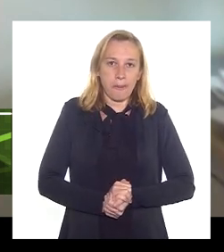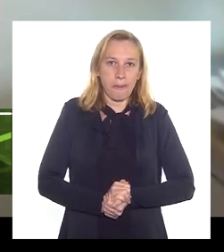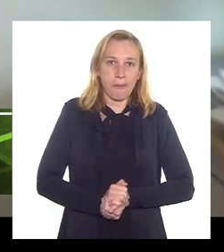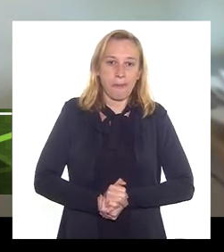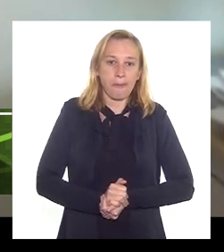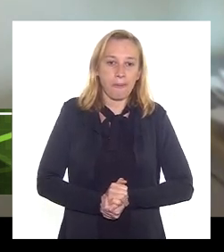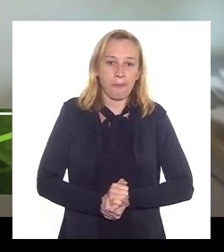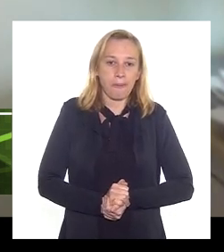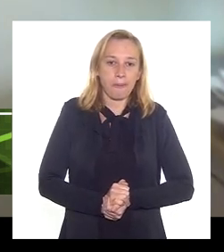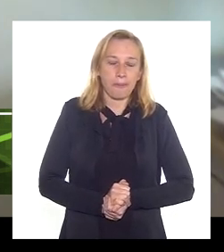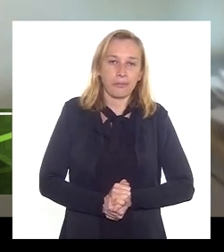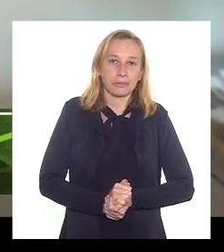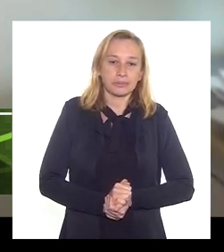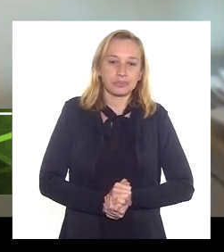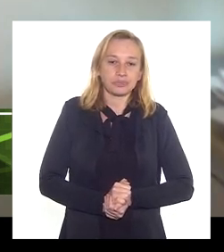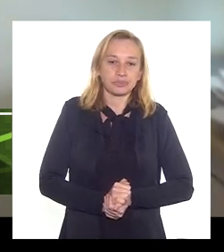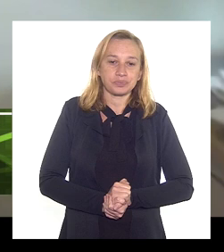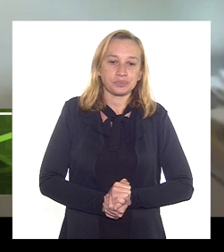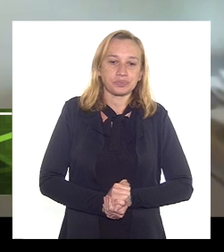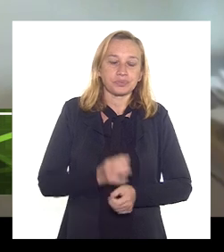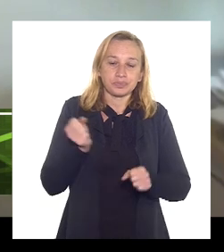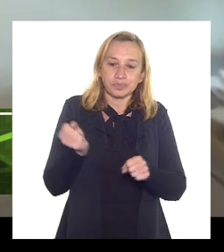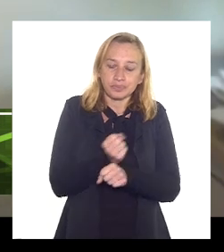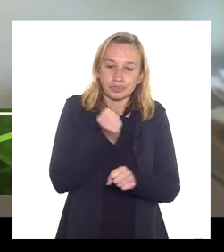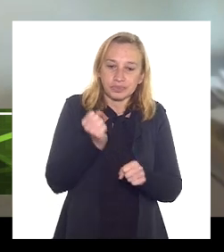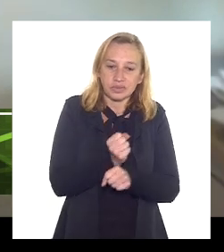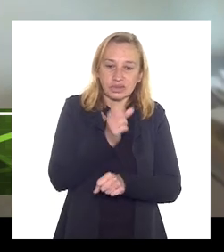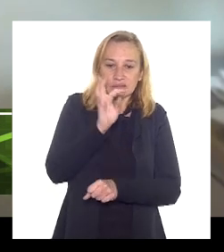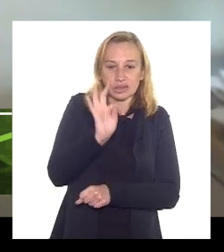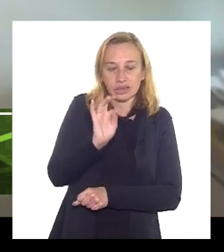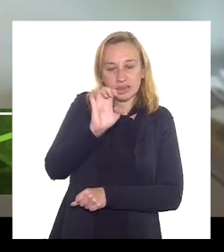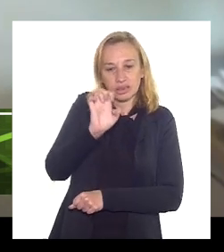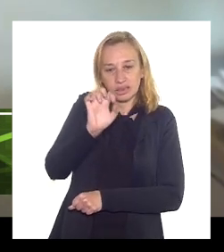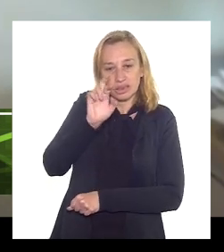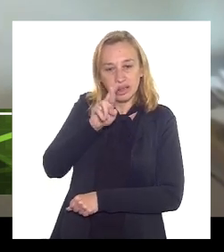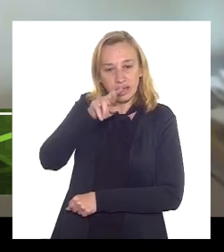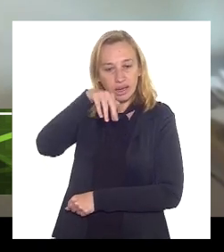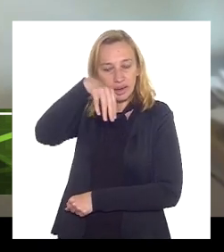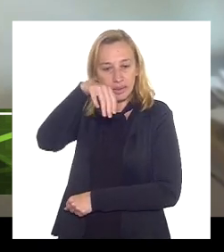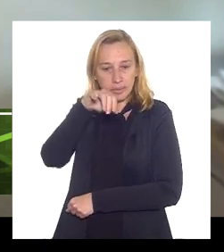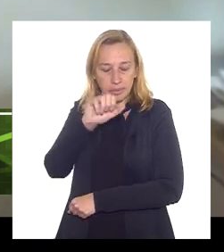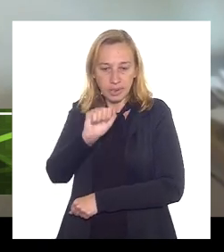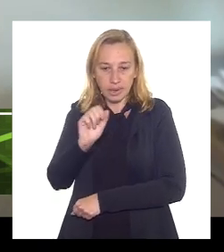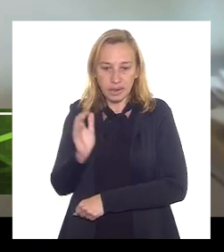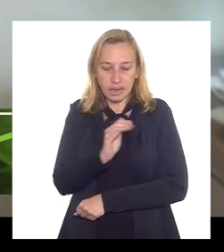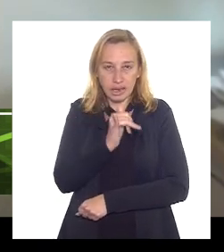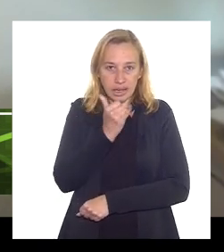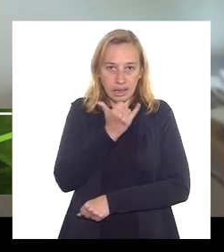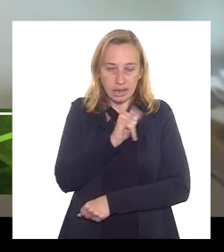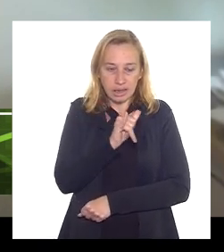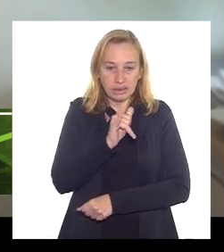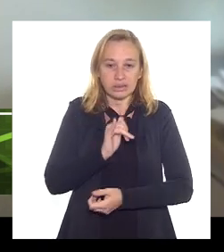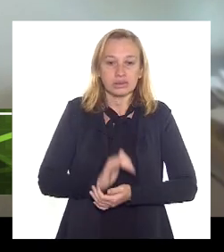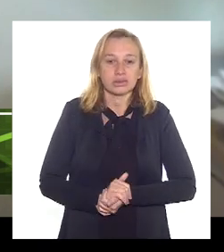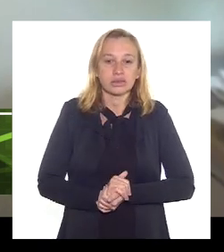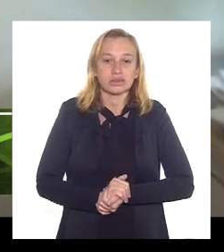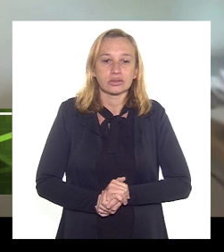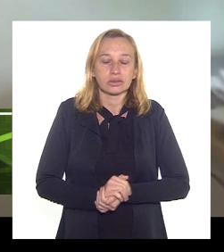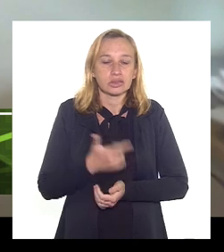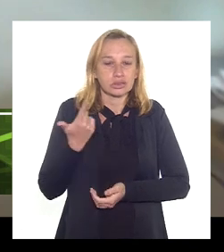para a construção de termoelétricas que vencessem as